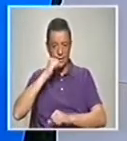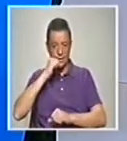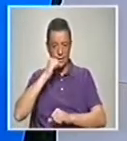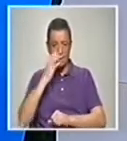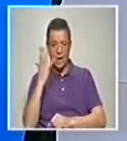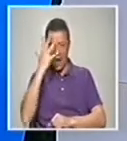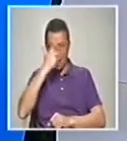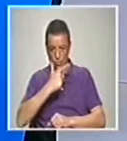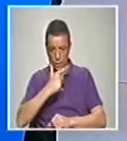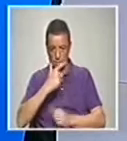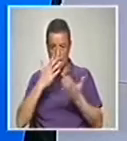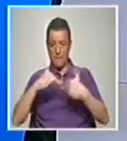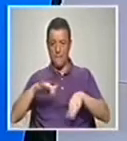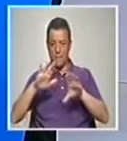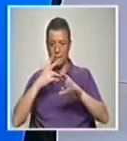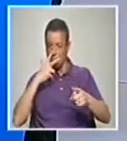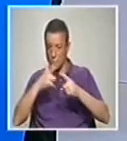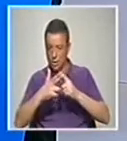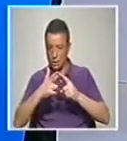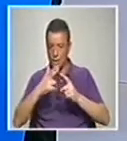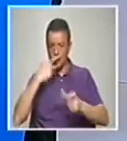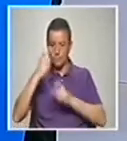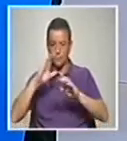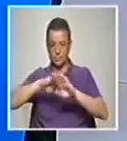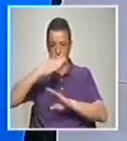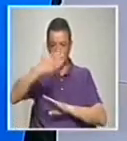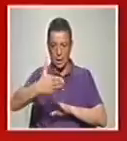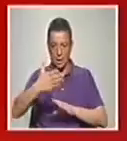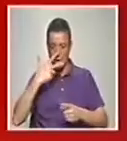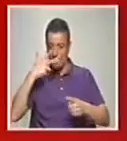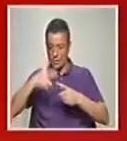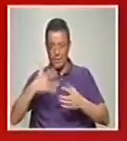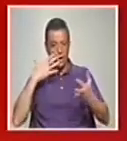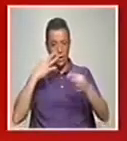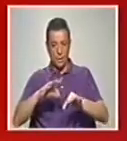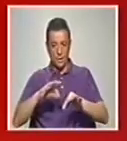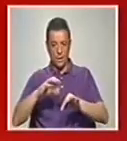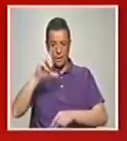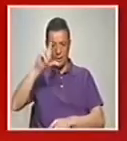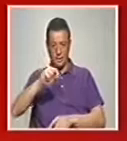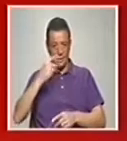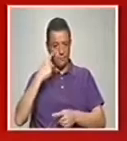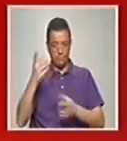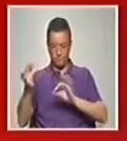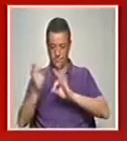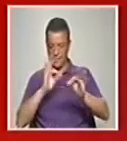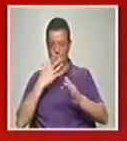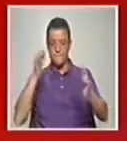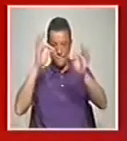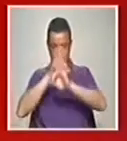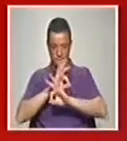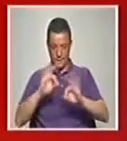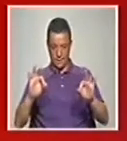atores, e portanto não há um corte, as pessoas saem para fazer o intervalo normal. O intervalo é também muito encenado. É fantástica essa